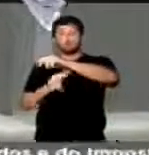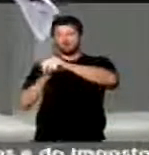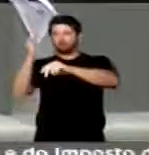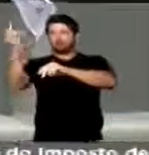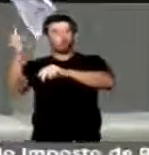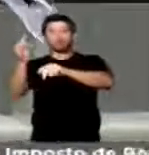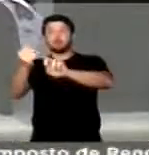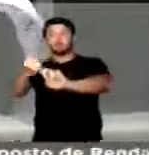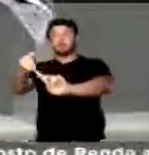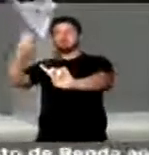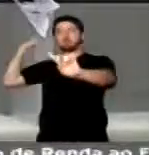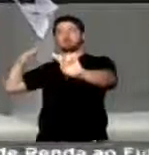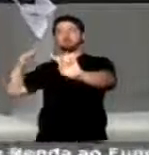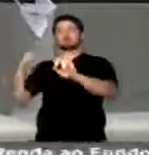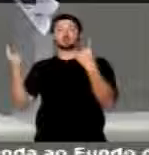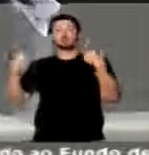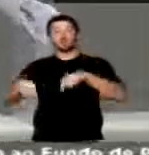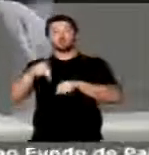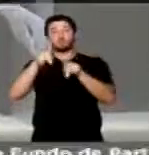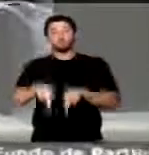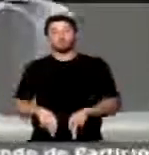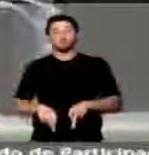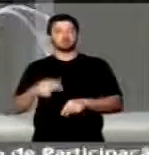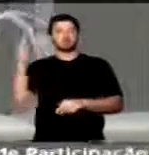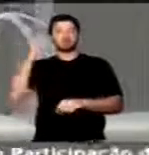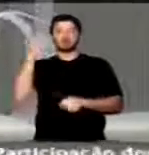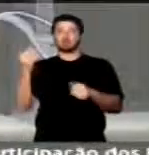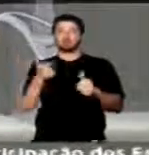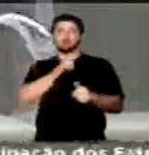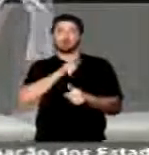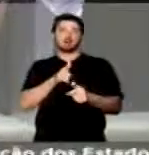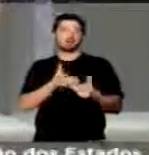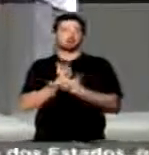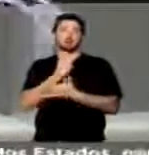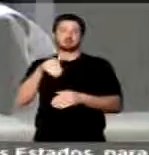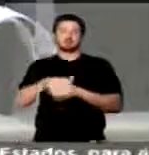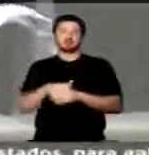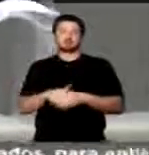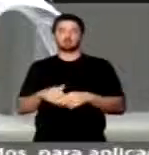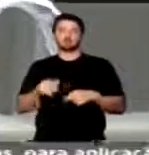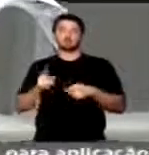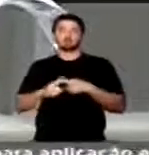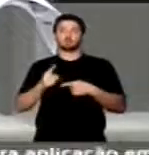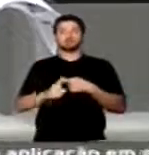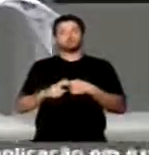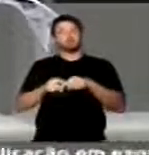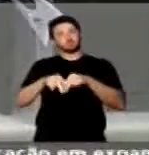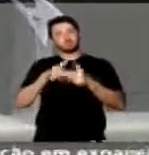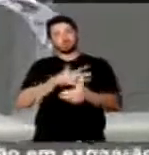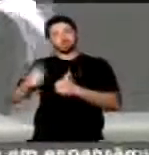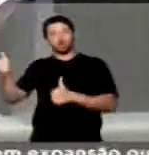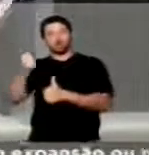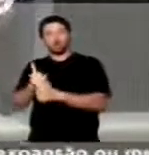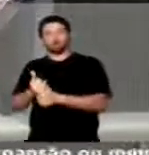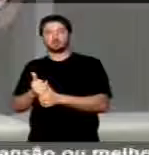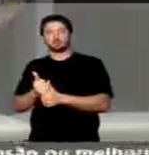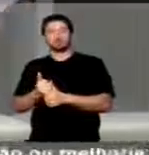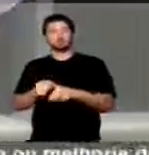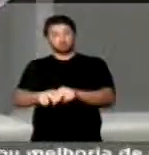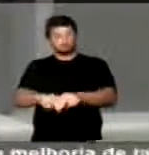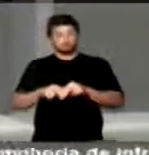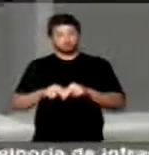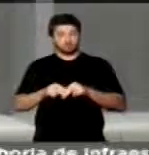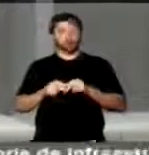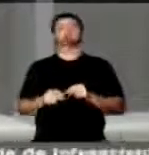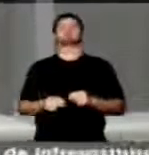projeto entreguista e antipovo jamais ganharia a eleição pelo voto direto. Por isso que deram o golpe. Diante desse fato,